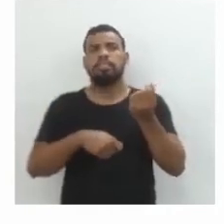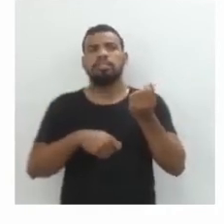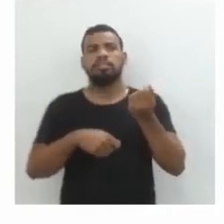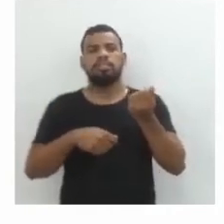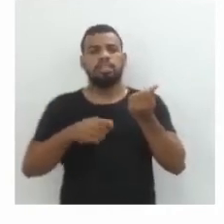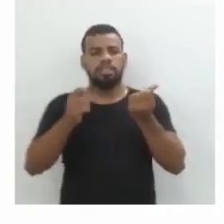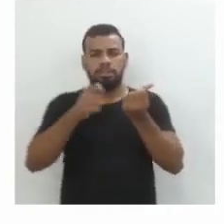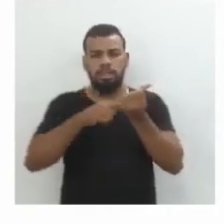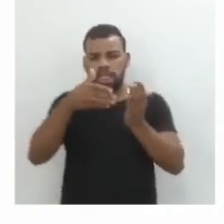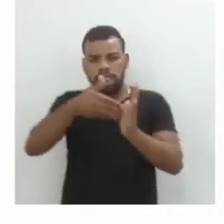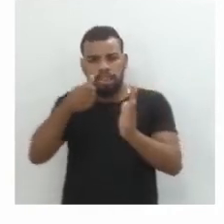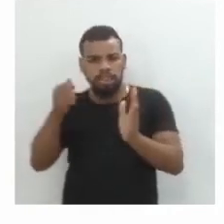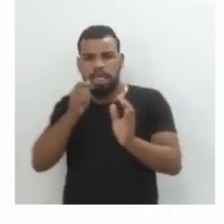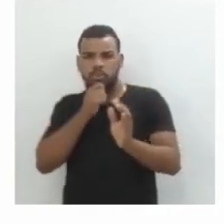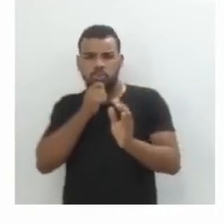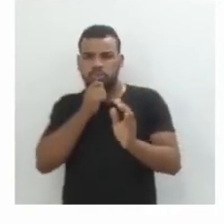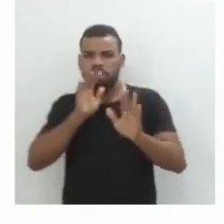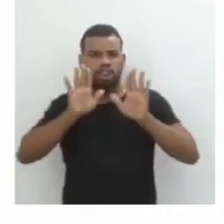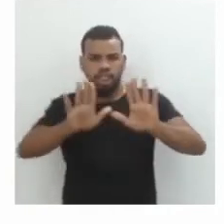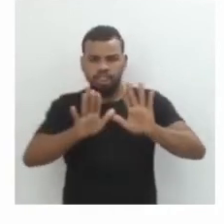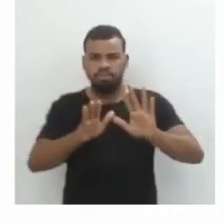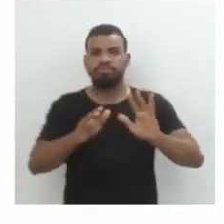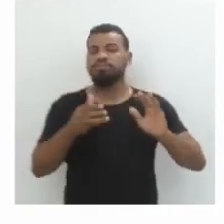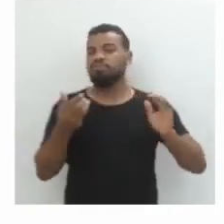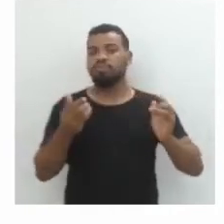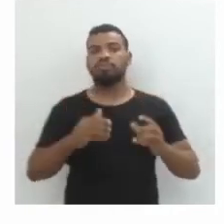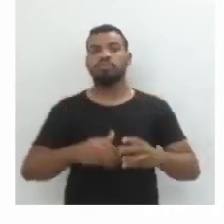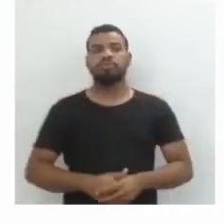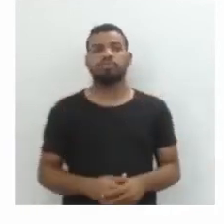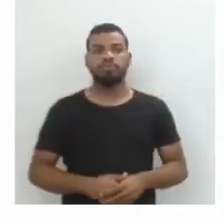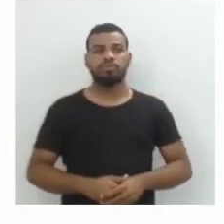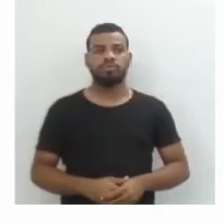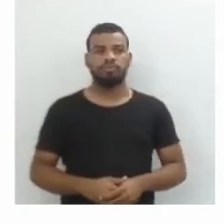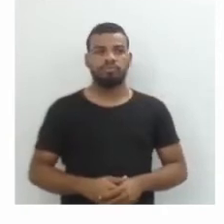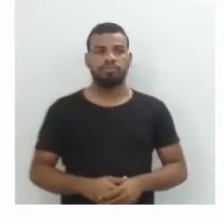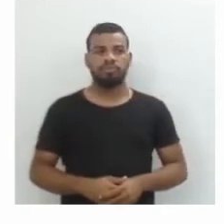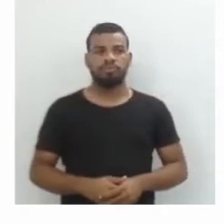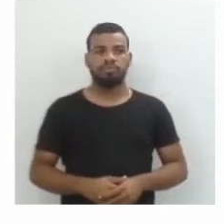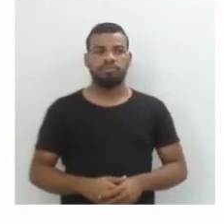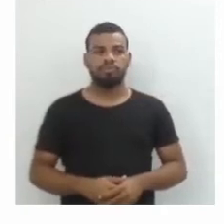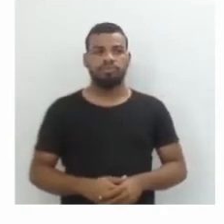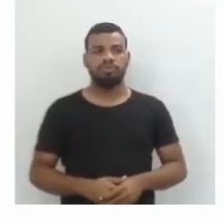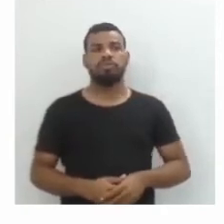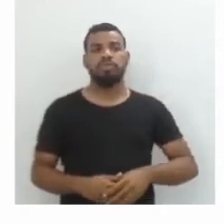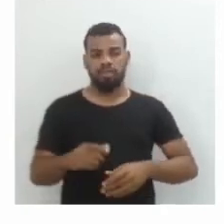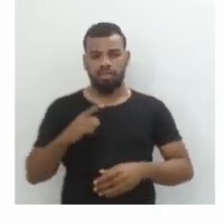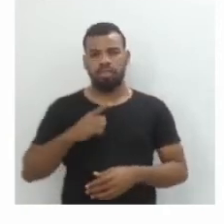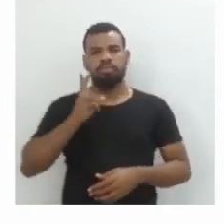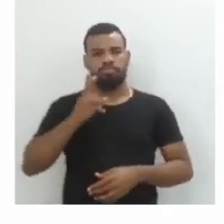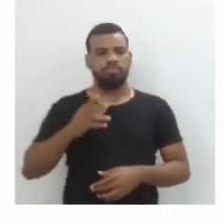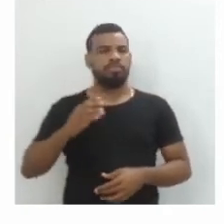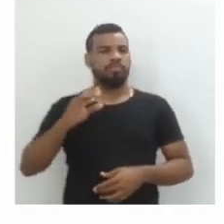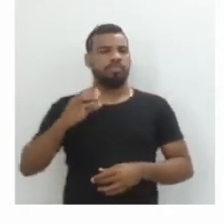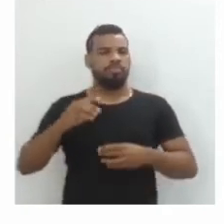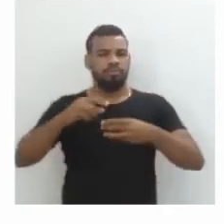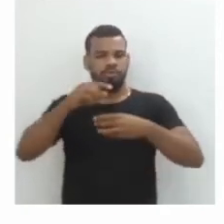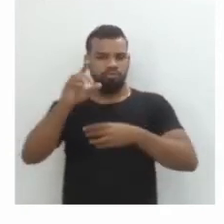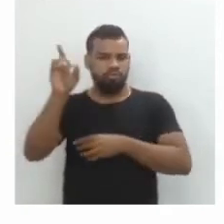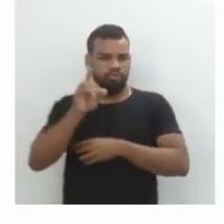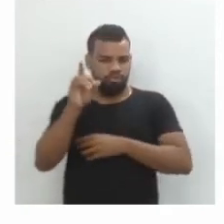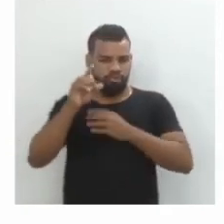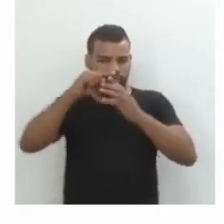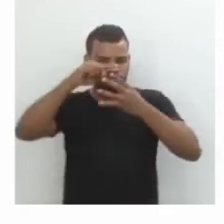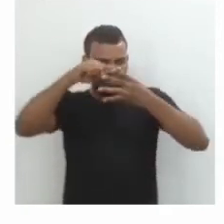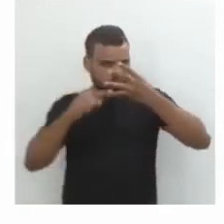na conta durante esse período? Vamos separar os dados? Então os dados, a gente tem o capital, a taxa e o tempo. A gente já